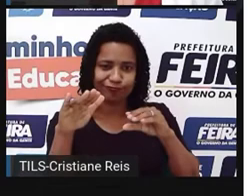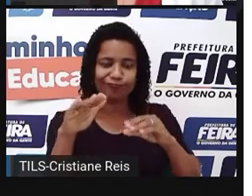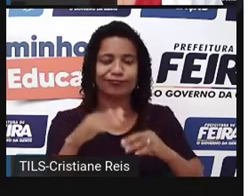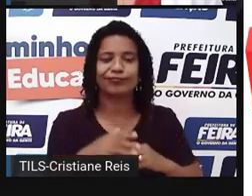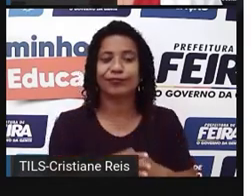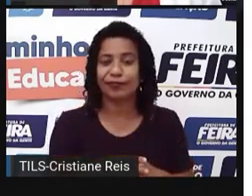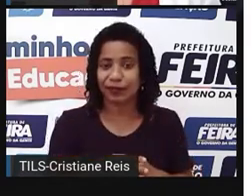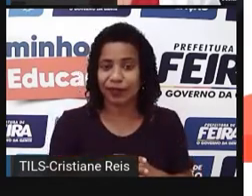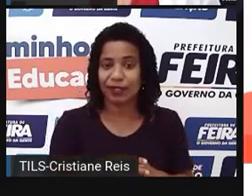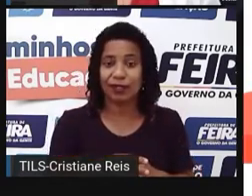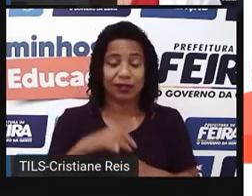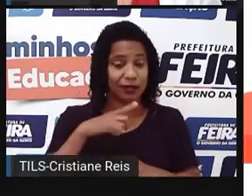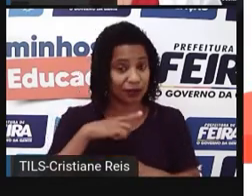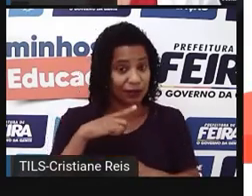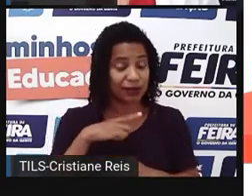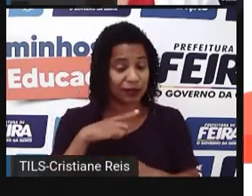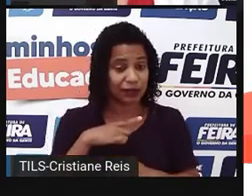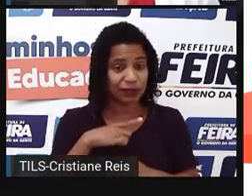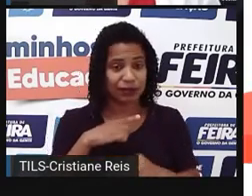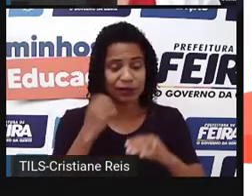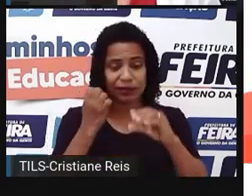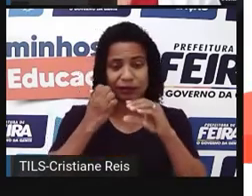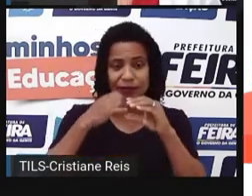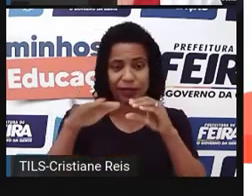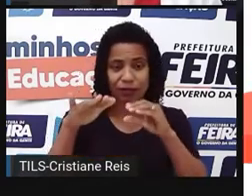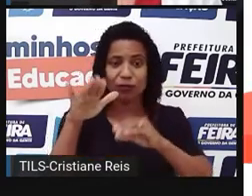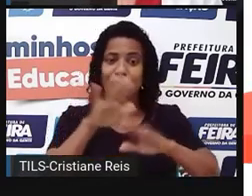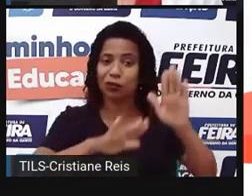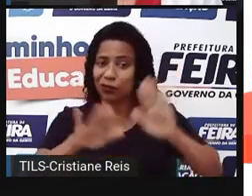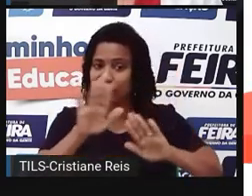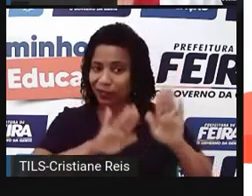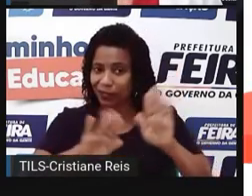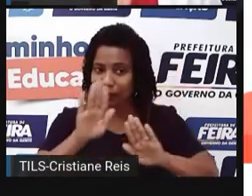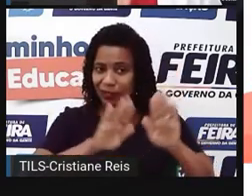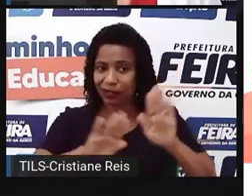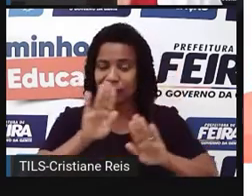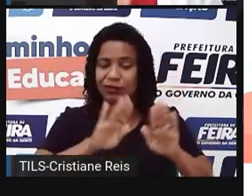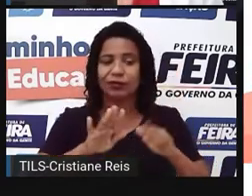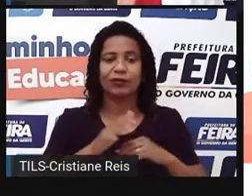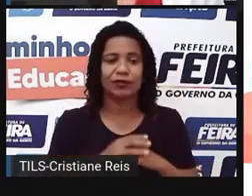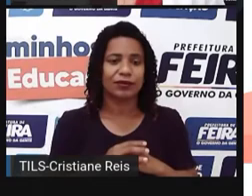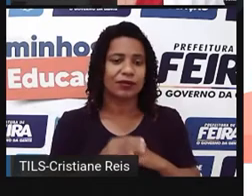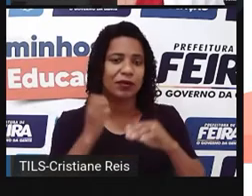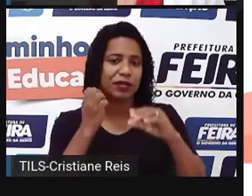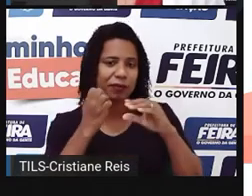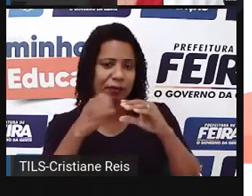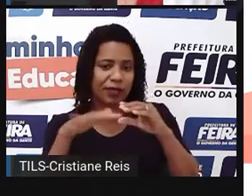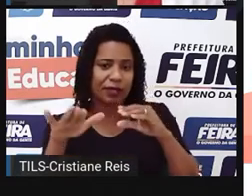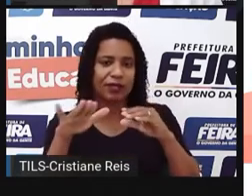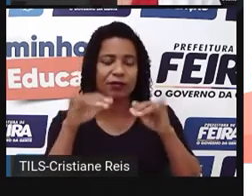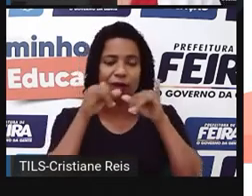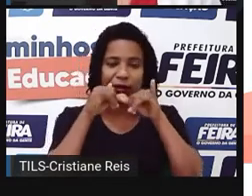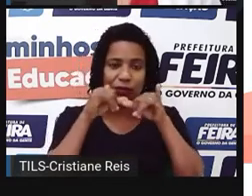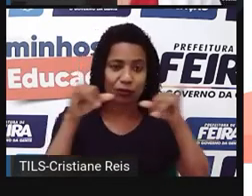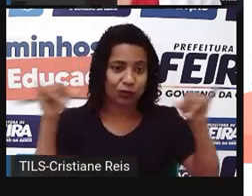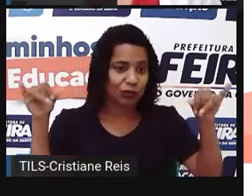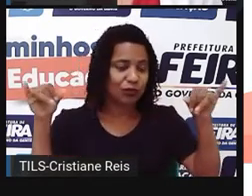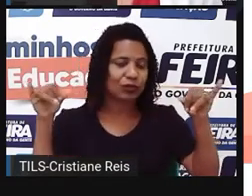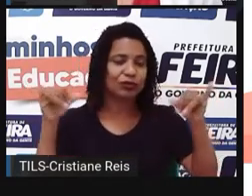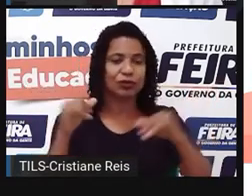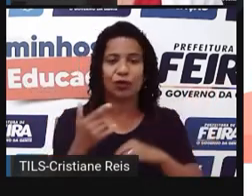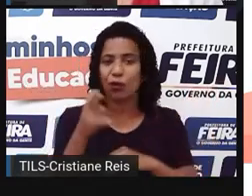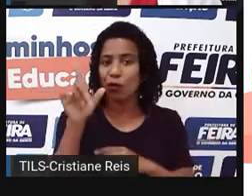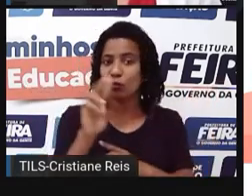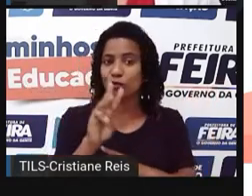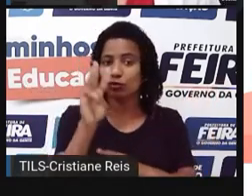o phishing geralmente é feito por e-mail, a gente precisa ter muito cuidado, né? E-mails, anúncios, ou por